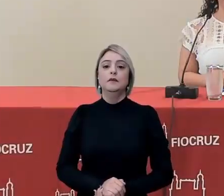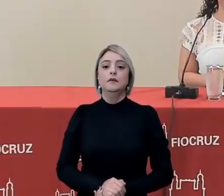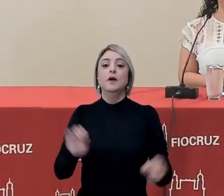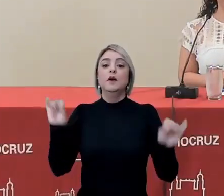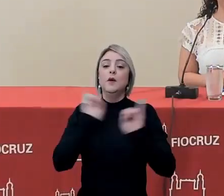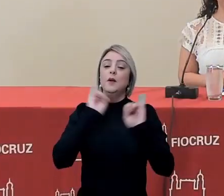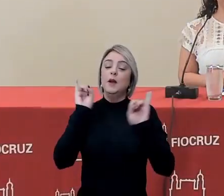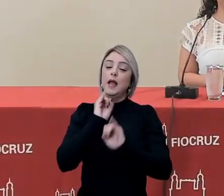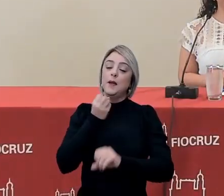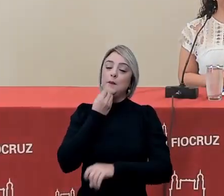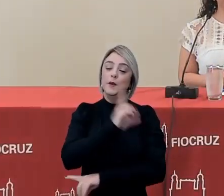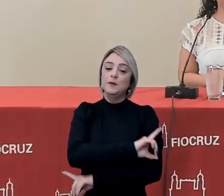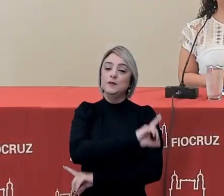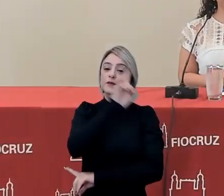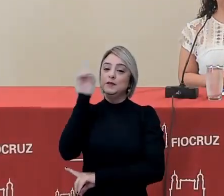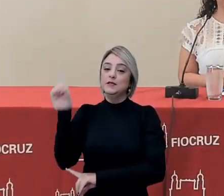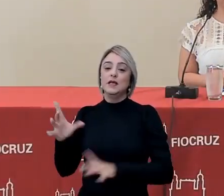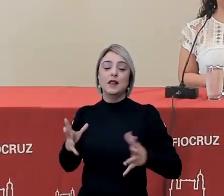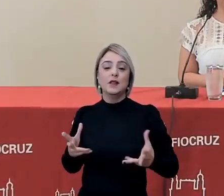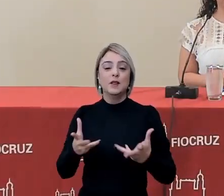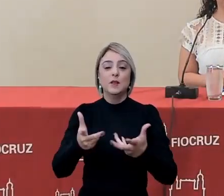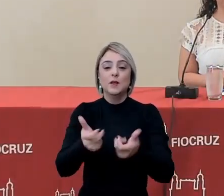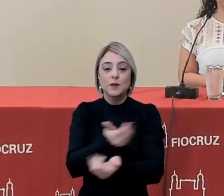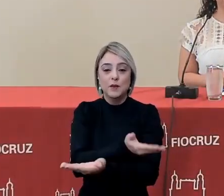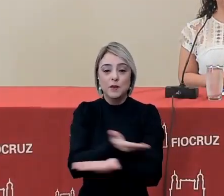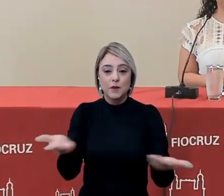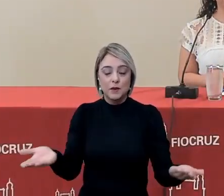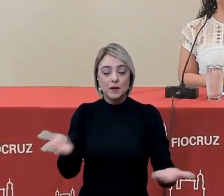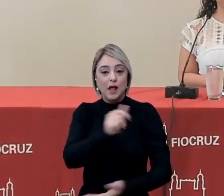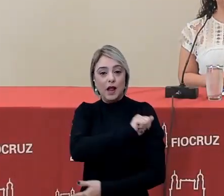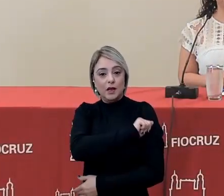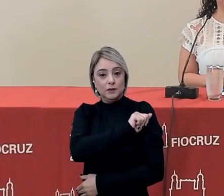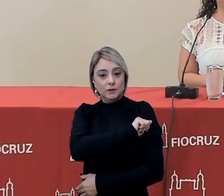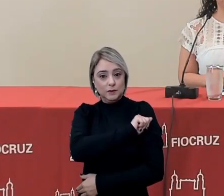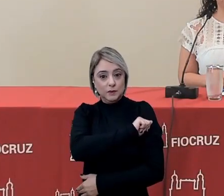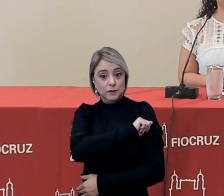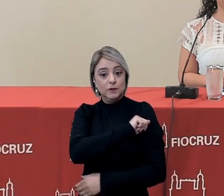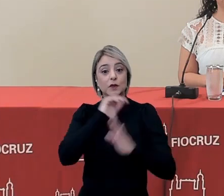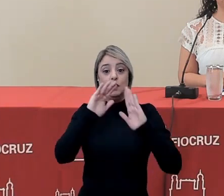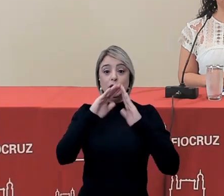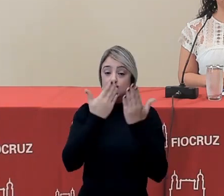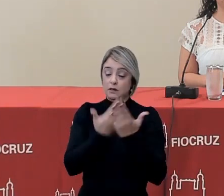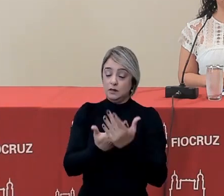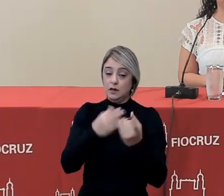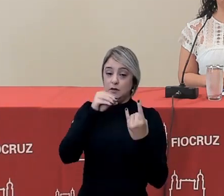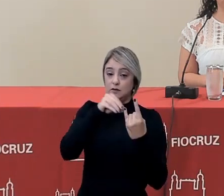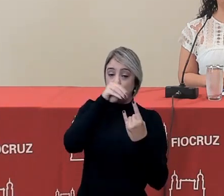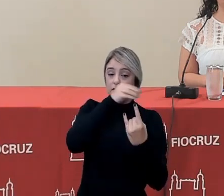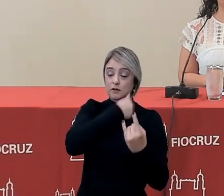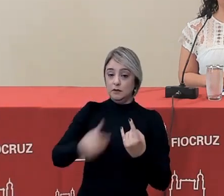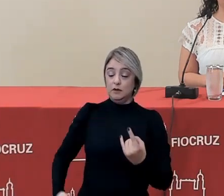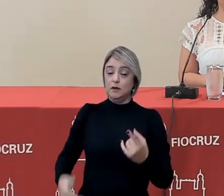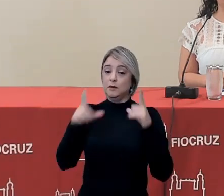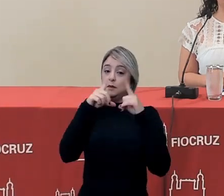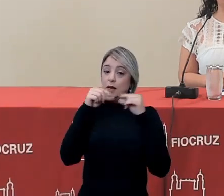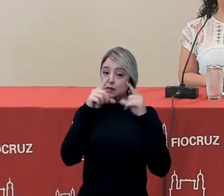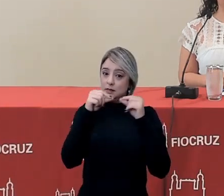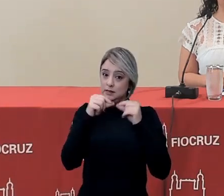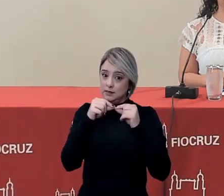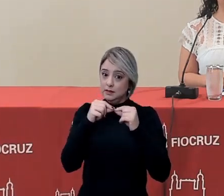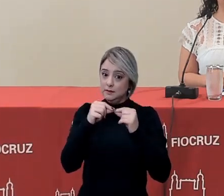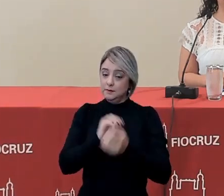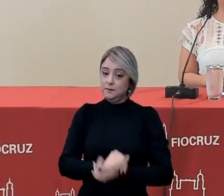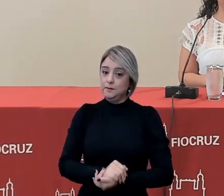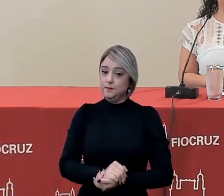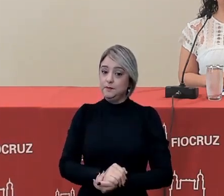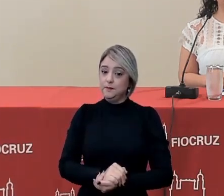Olá, bom dia a todos e a todas, discentes da Escola Fiocruz de Governo Brasília e